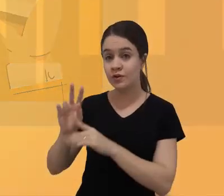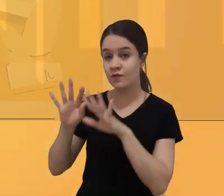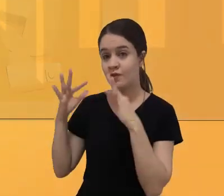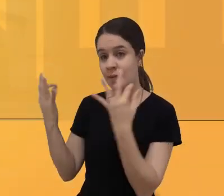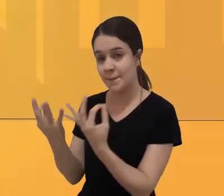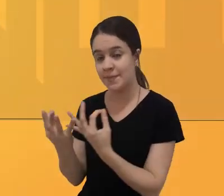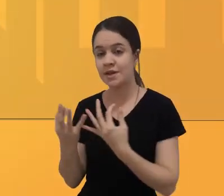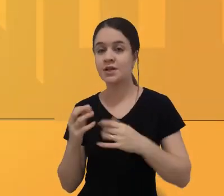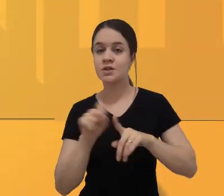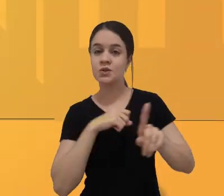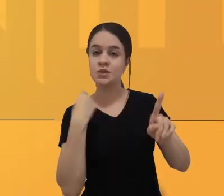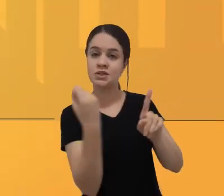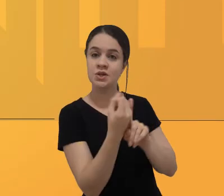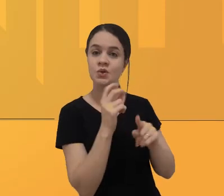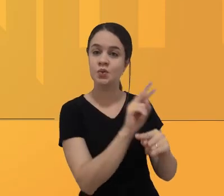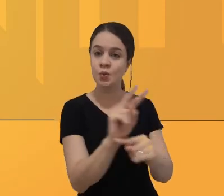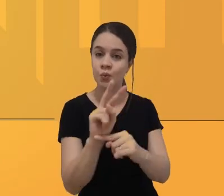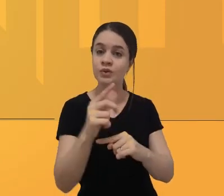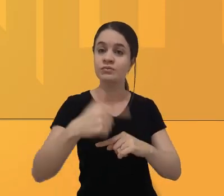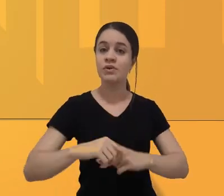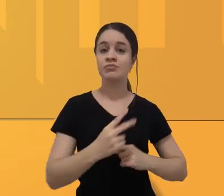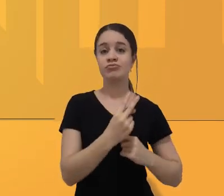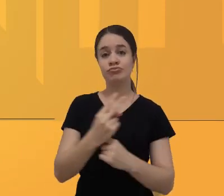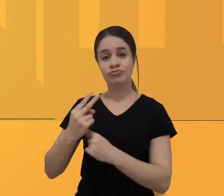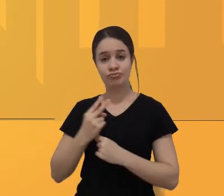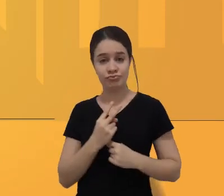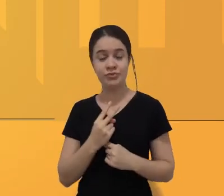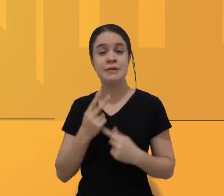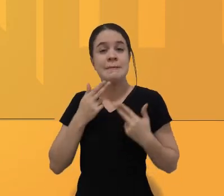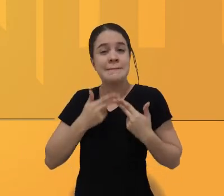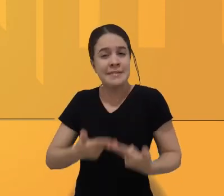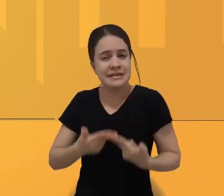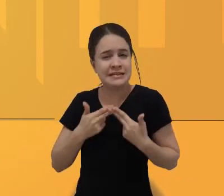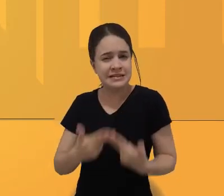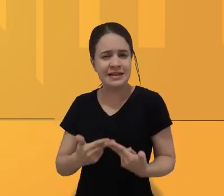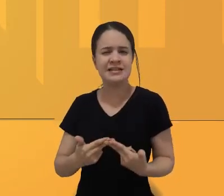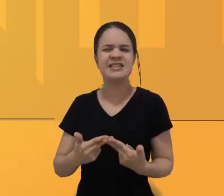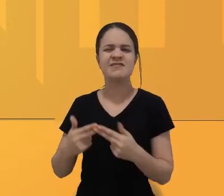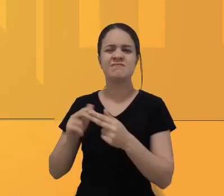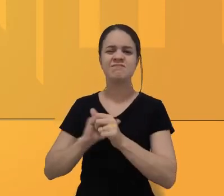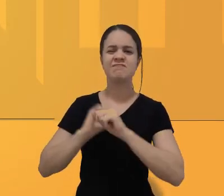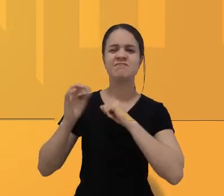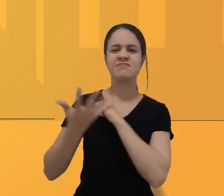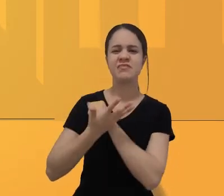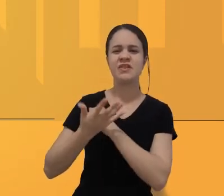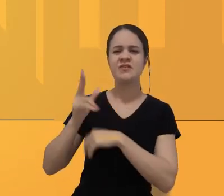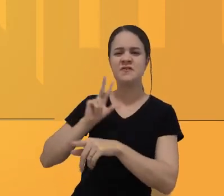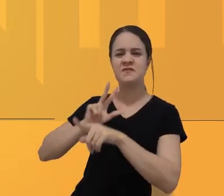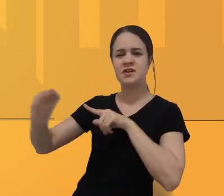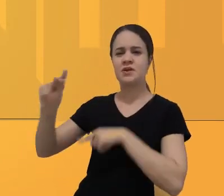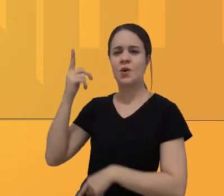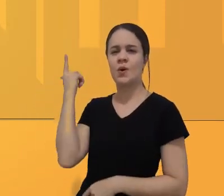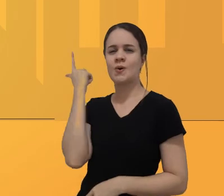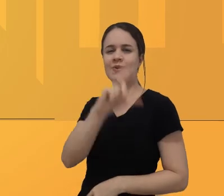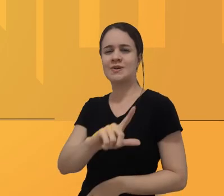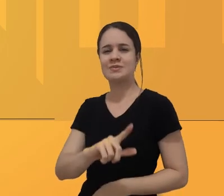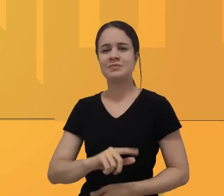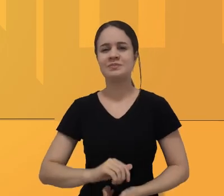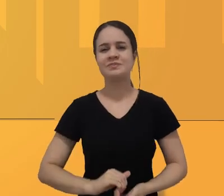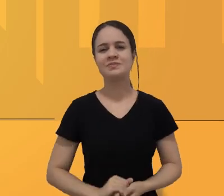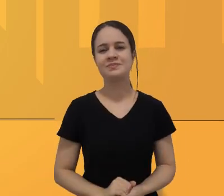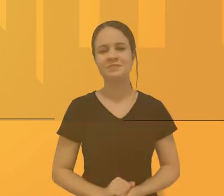você, da sua família e da sociedade, com paciência, nós vamos conseguir vencer esse desafio.